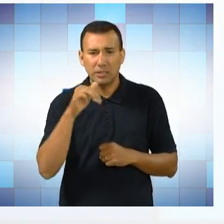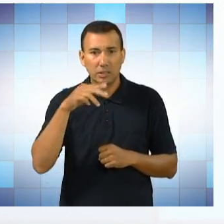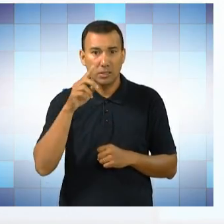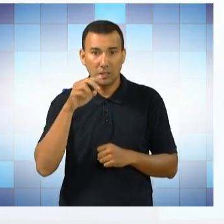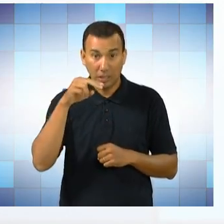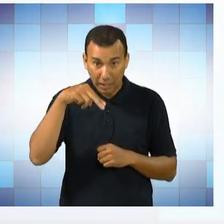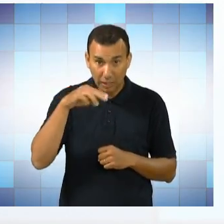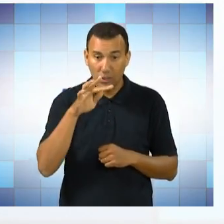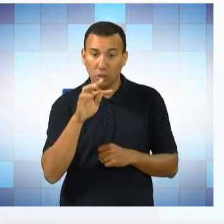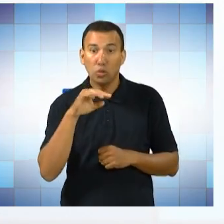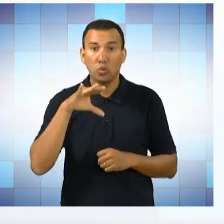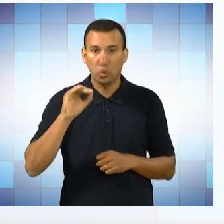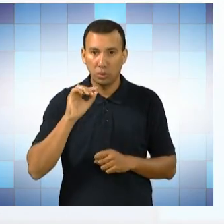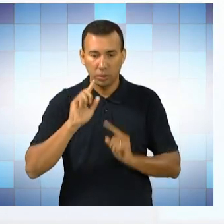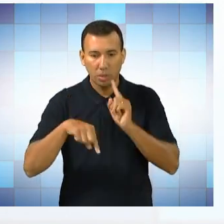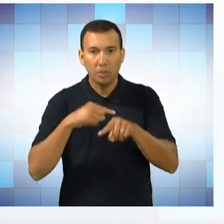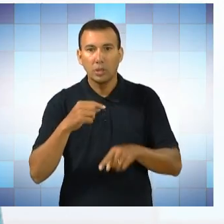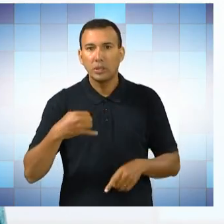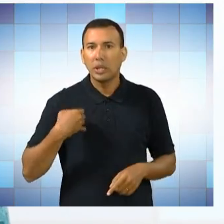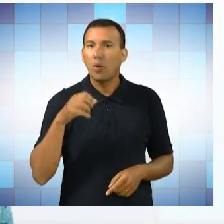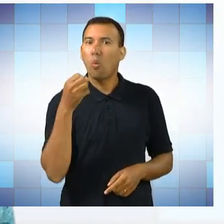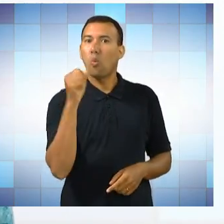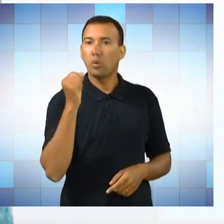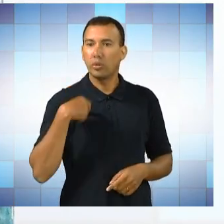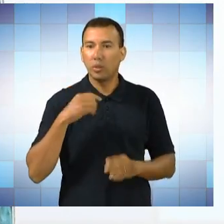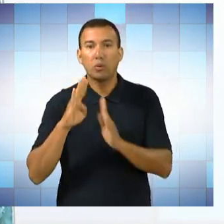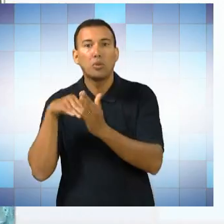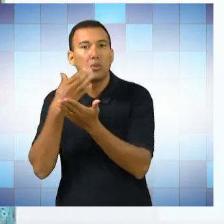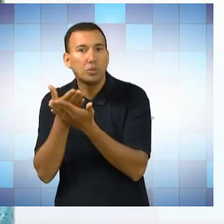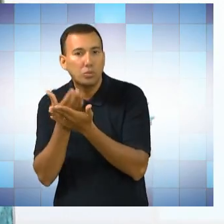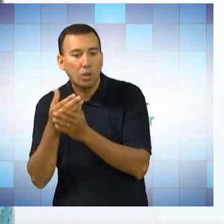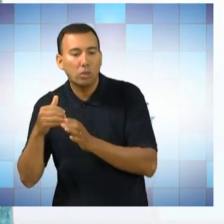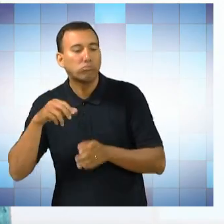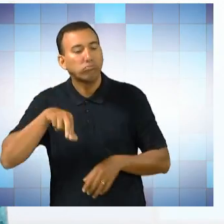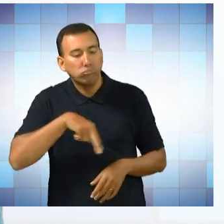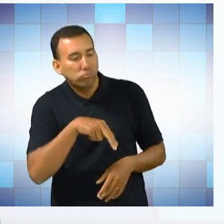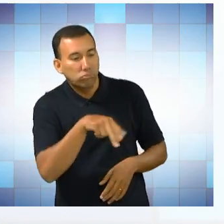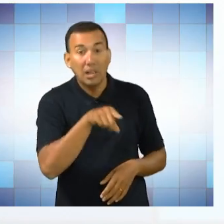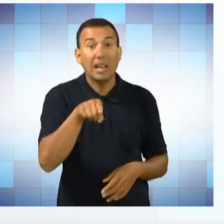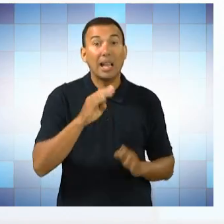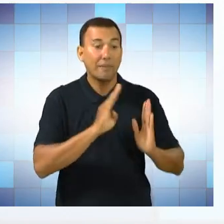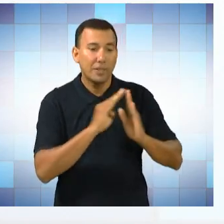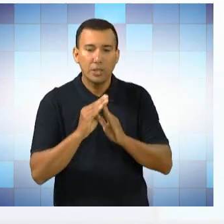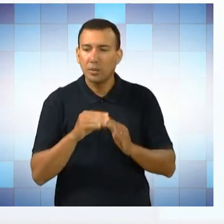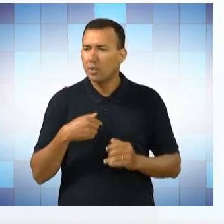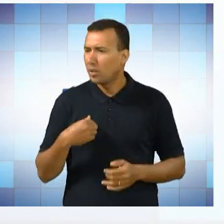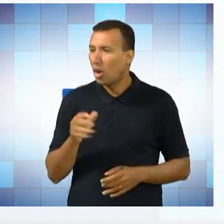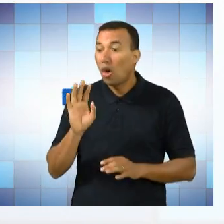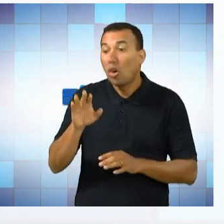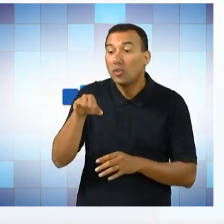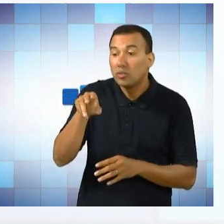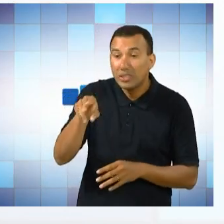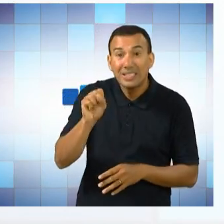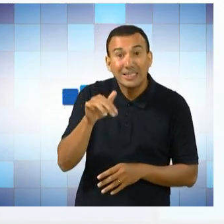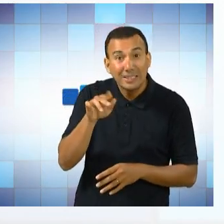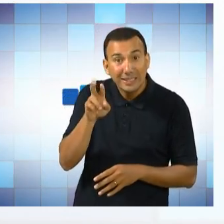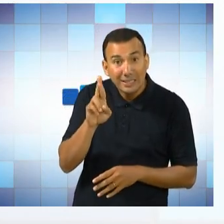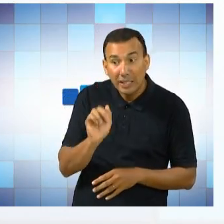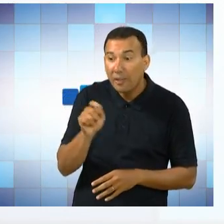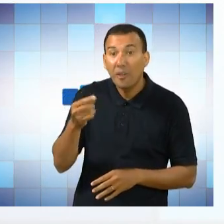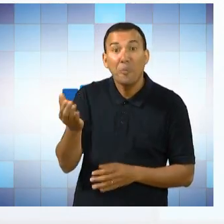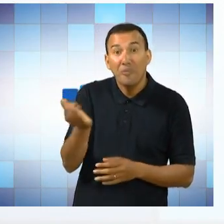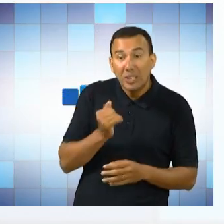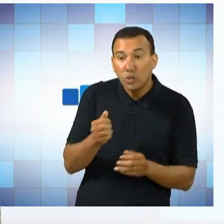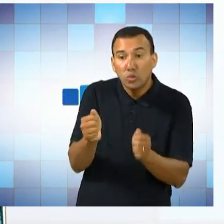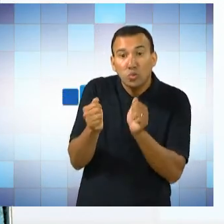idade, eu estava vindo da escola, na verdade, uma vizinha me parou e disse assim, Sandra, vamos fazer uma peça